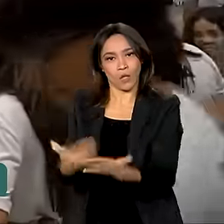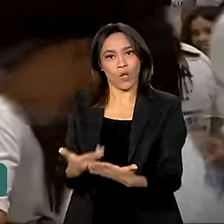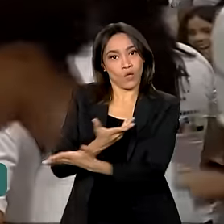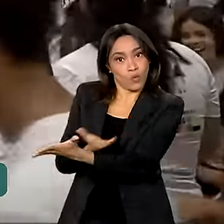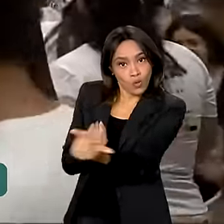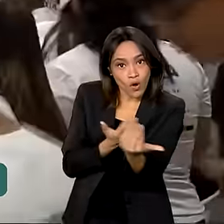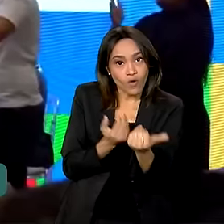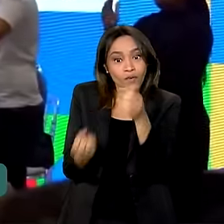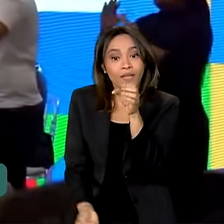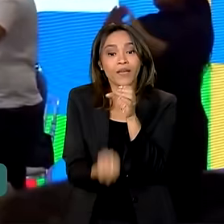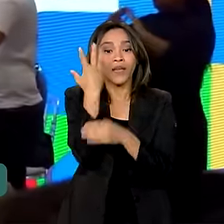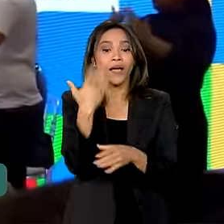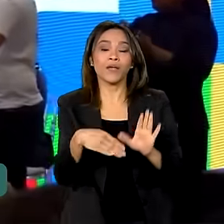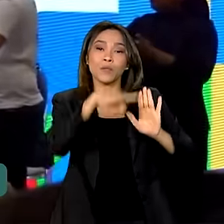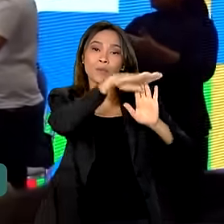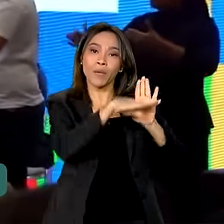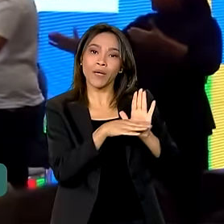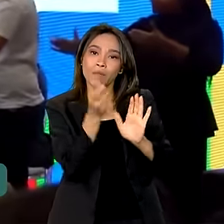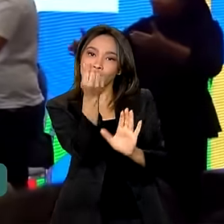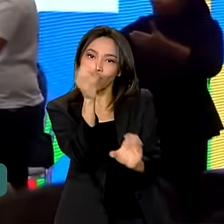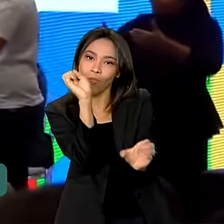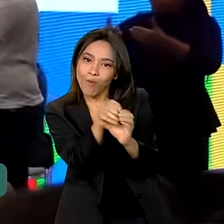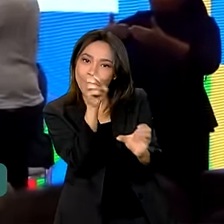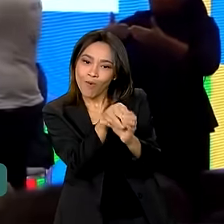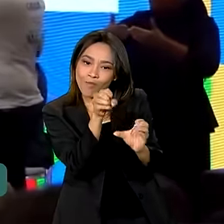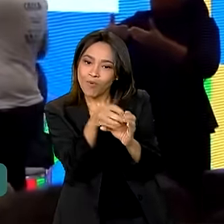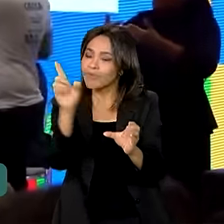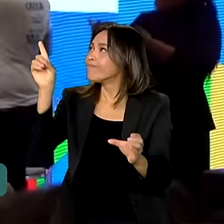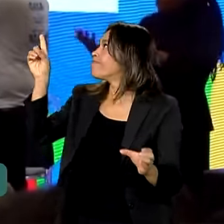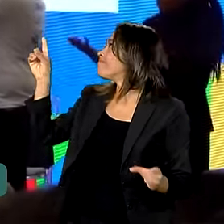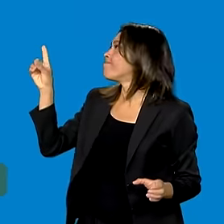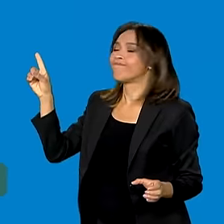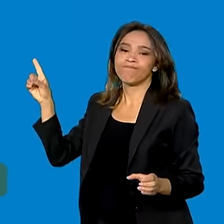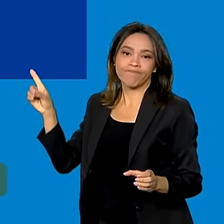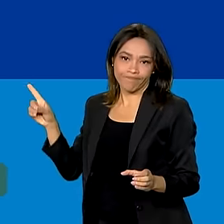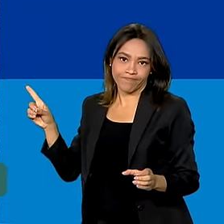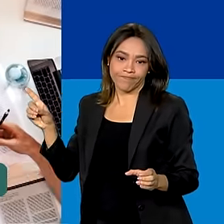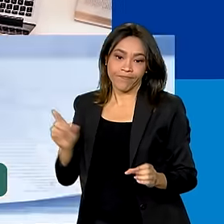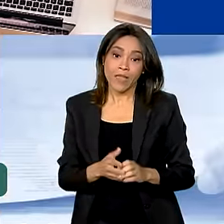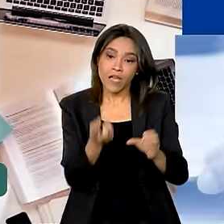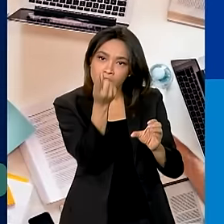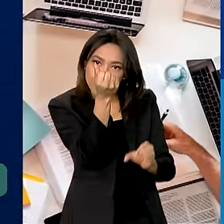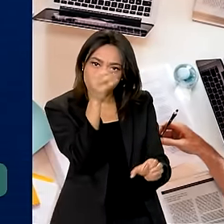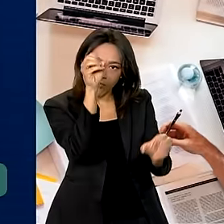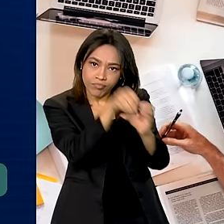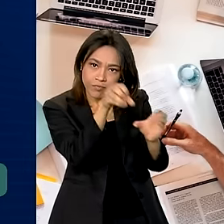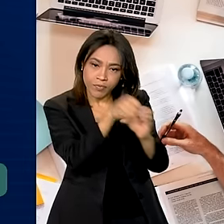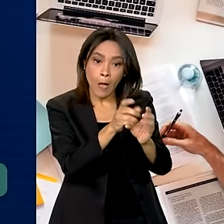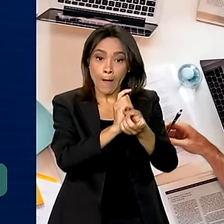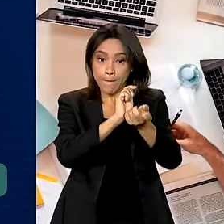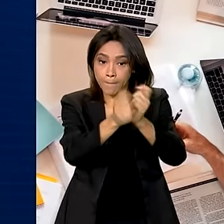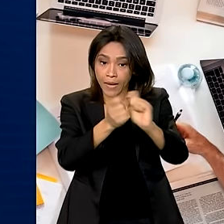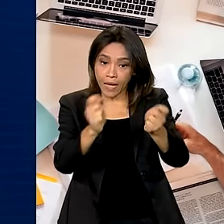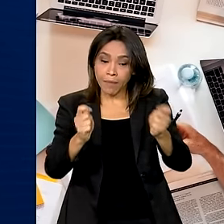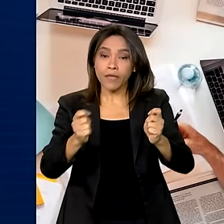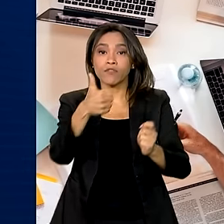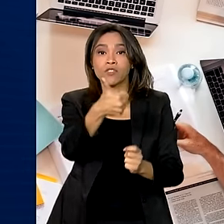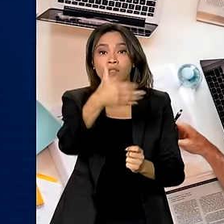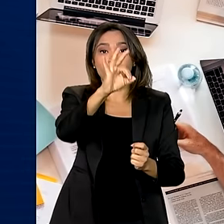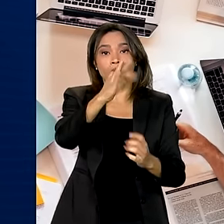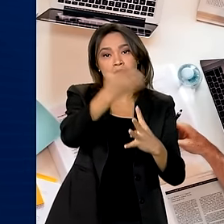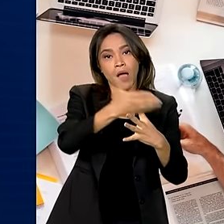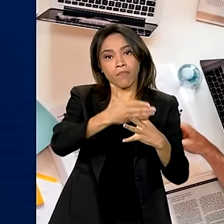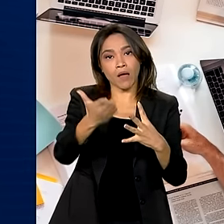programa Pé de Meia, a poupança do ensino médio. O Pé de Meia prevê o pagamento de 10 parcelas